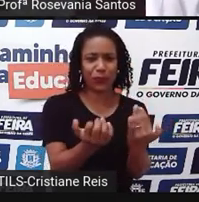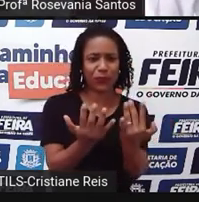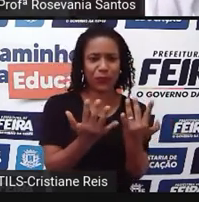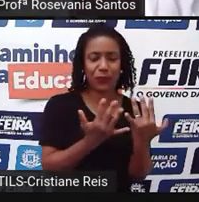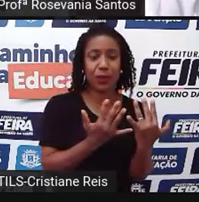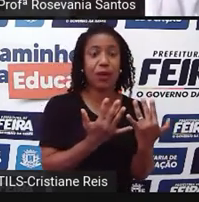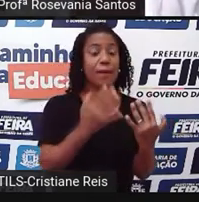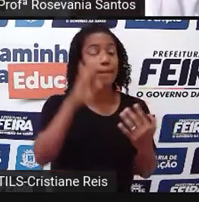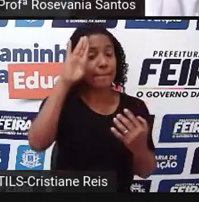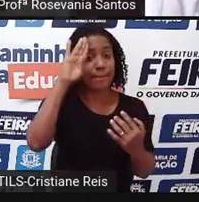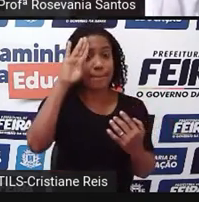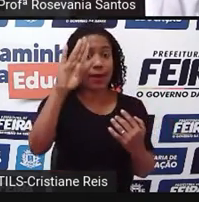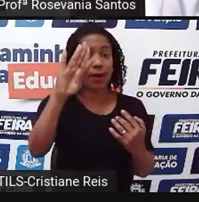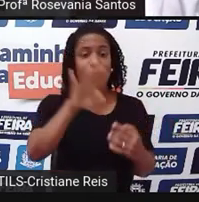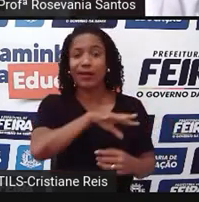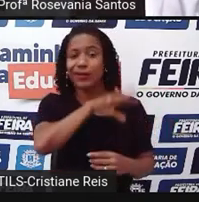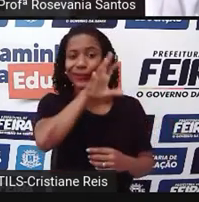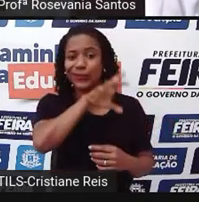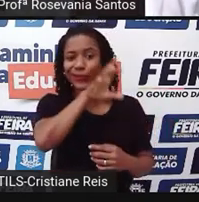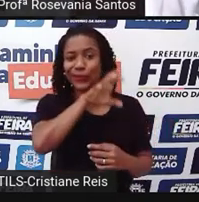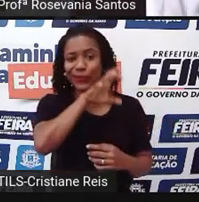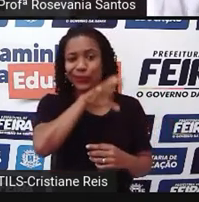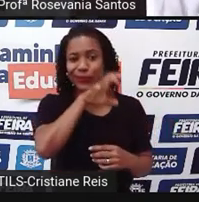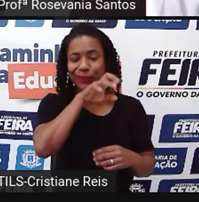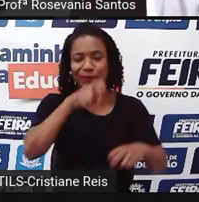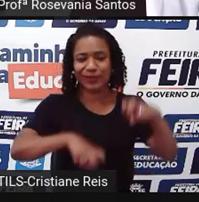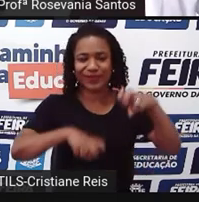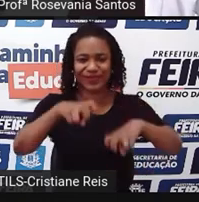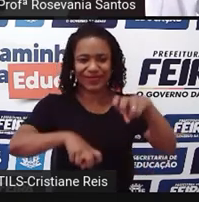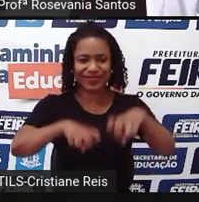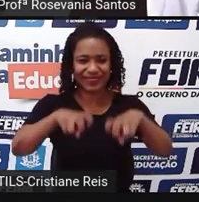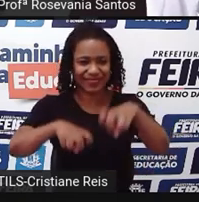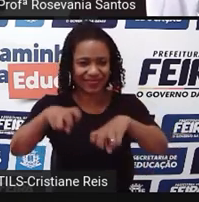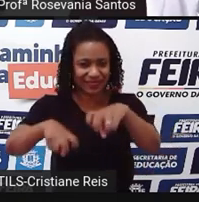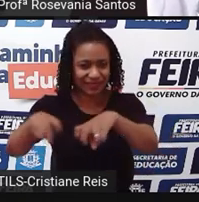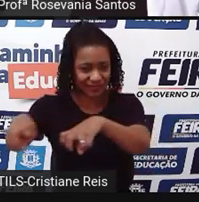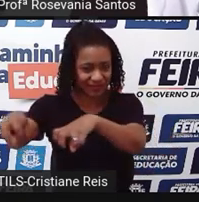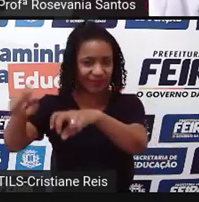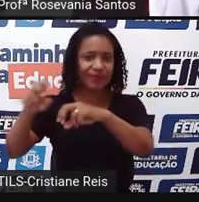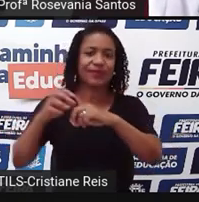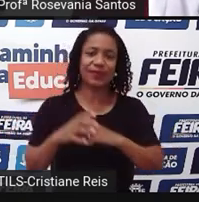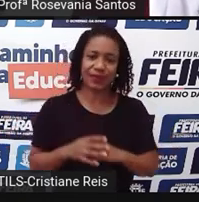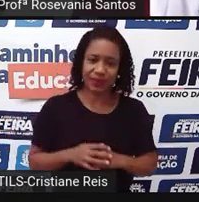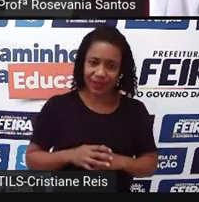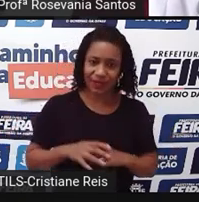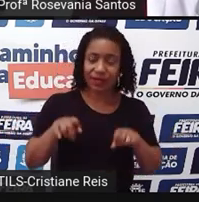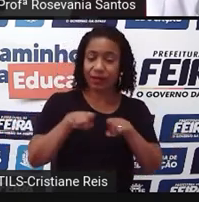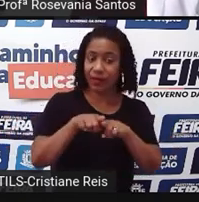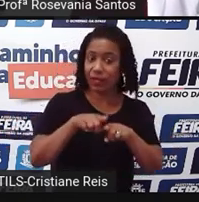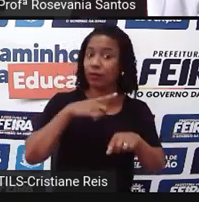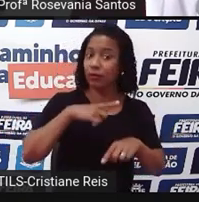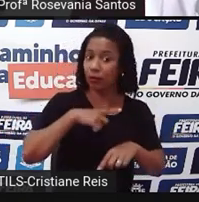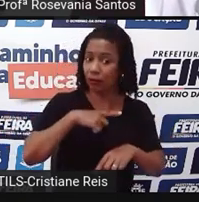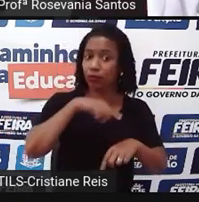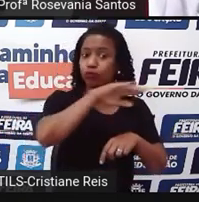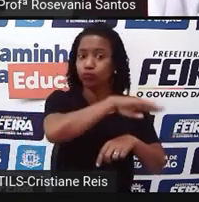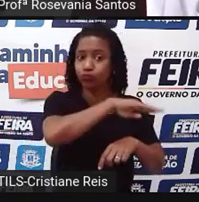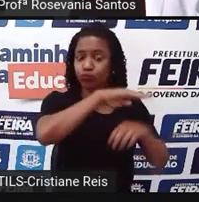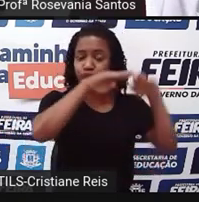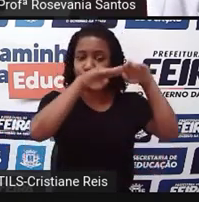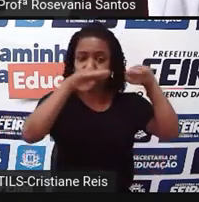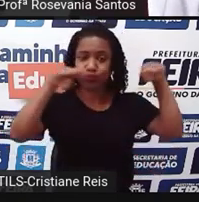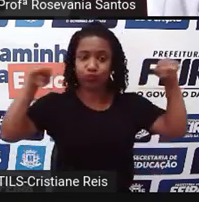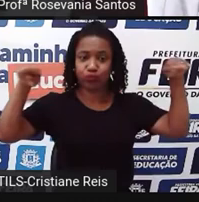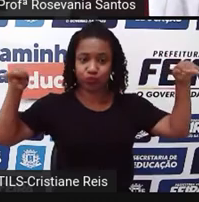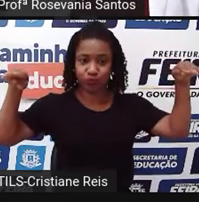animais. A gente tem um planalto central como relevo, que chama a atenção muito dessa região aí,